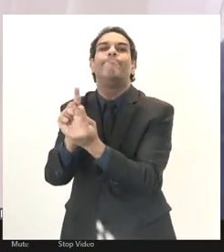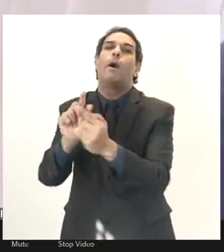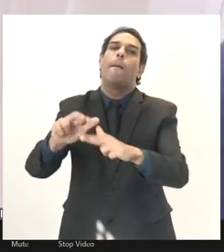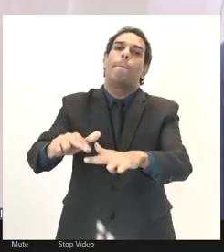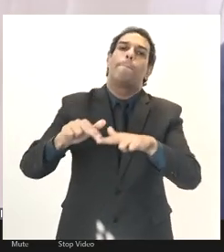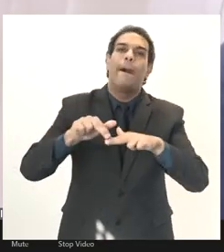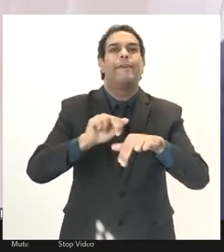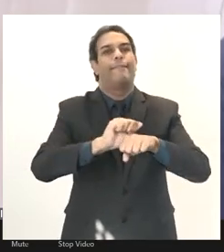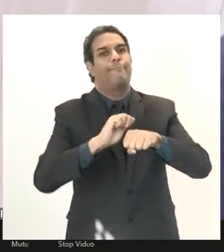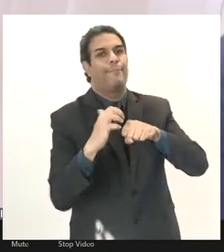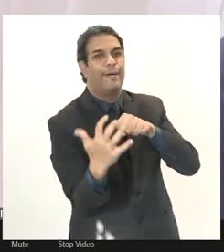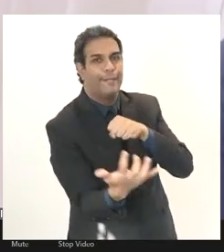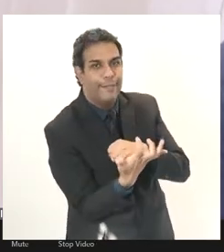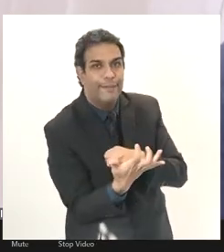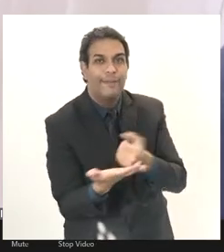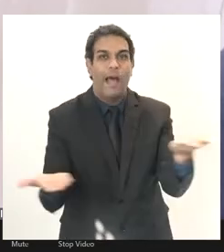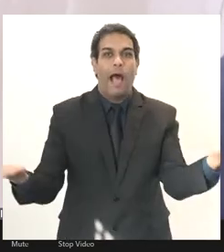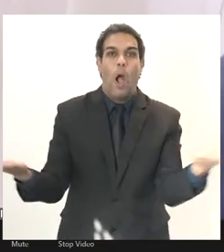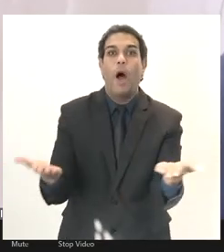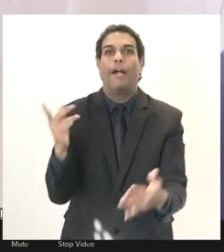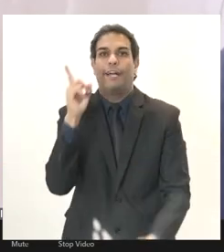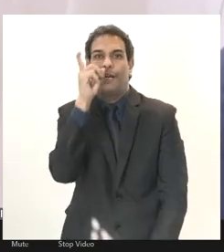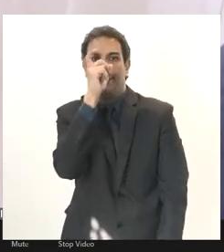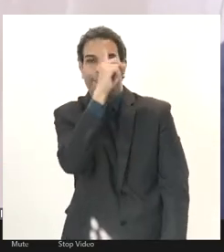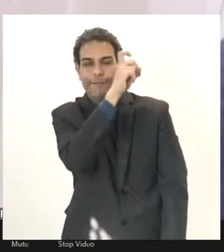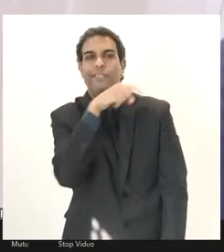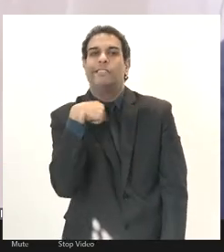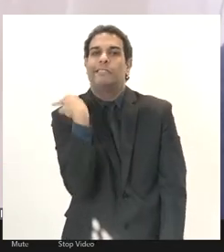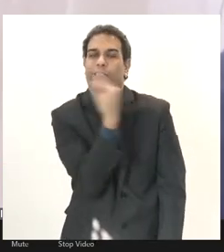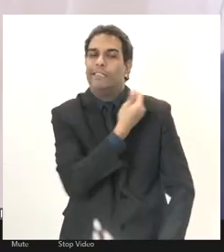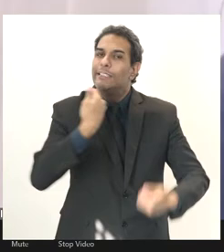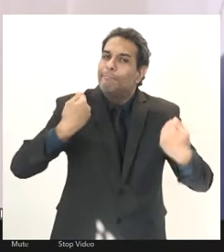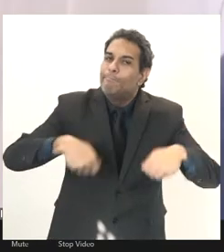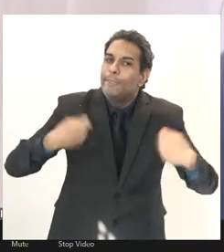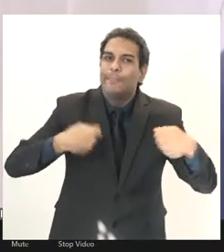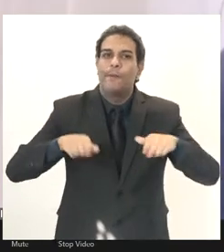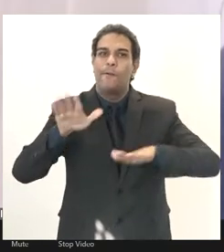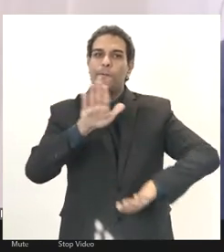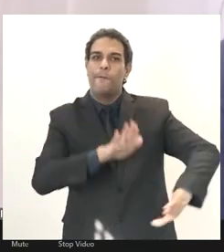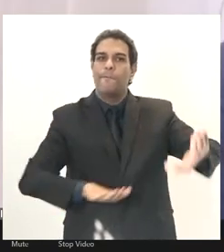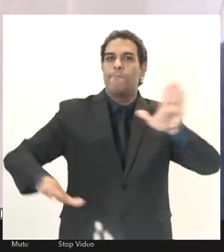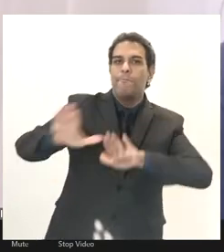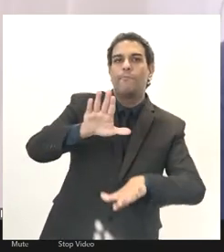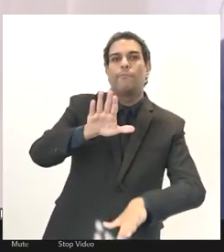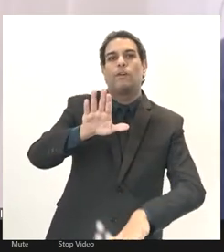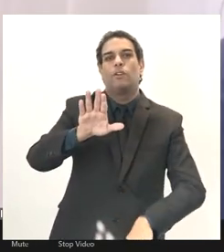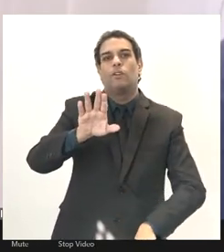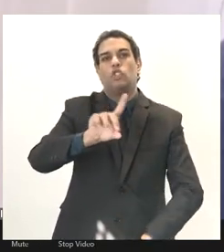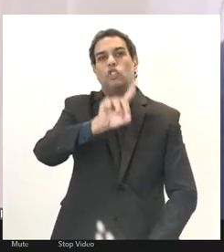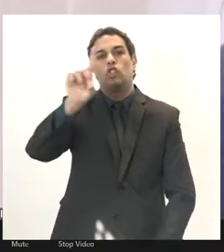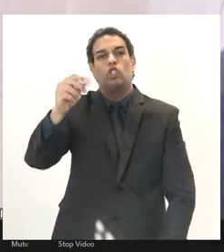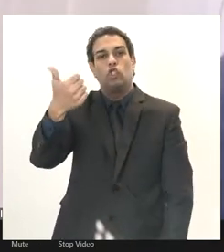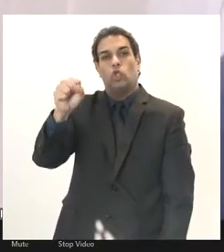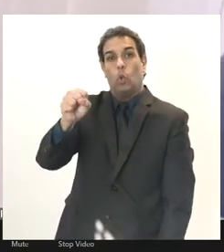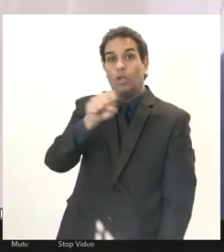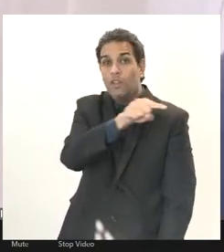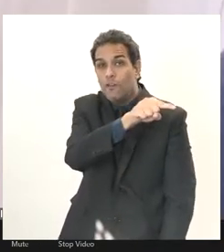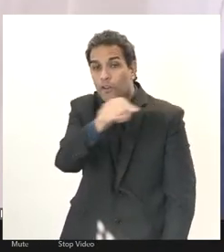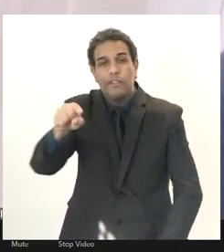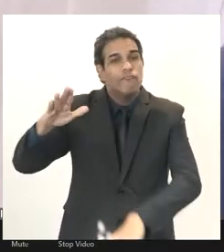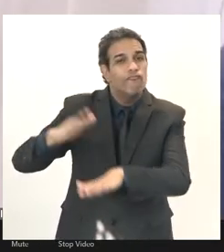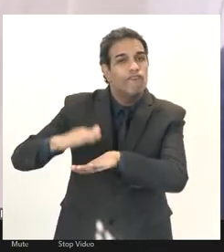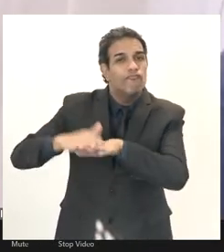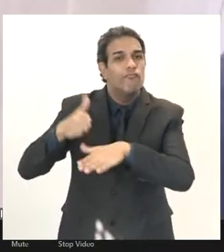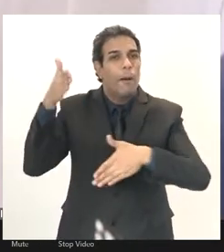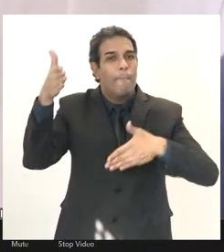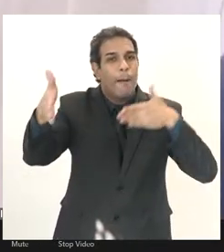apesar do momento difícil a gente vai ter essa cautela no dia 18 para que todo mundo leve a sua máscara tome